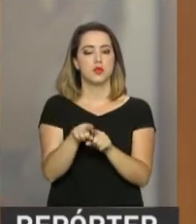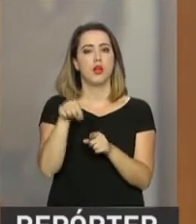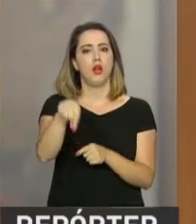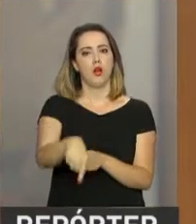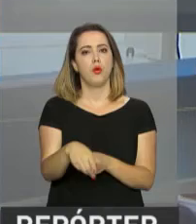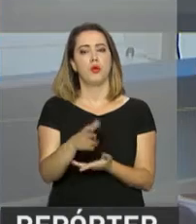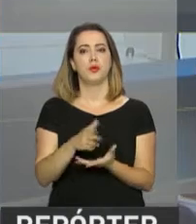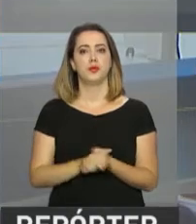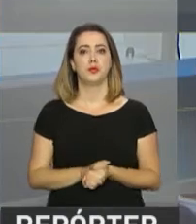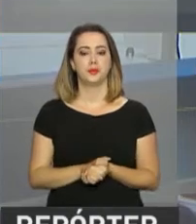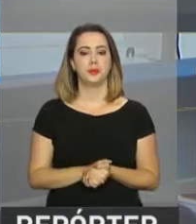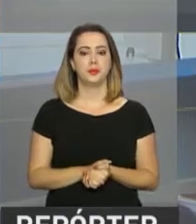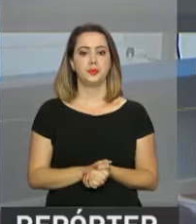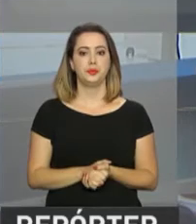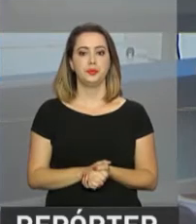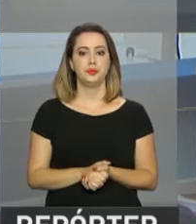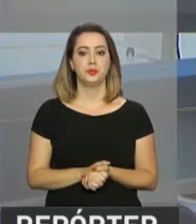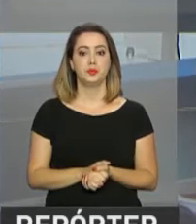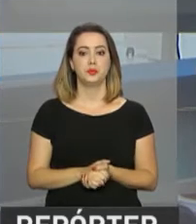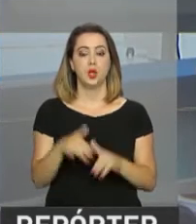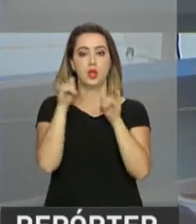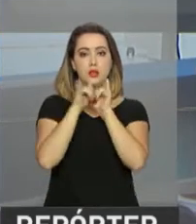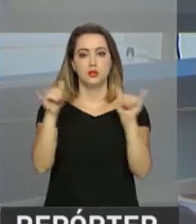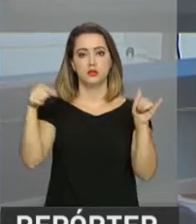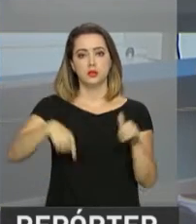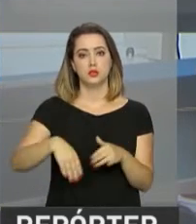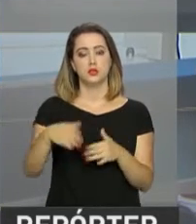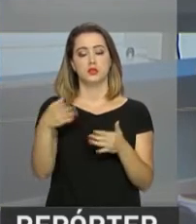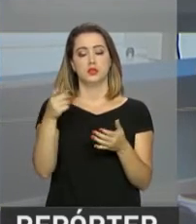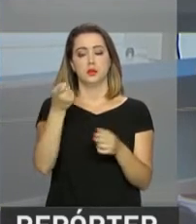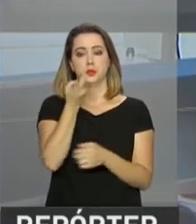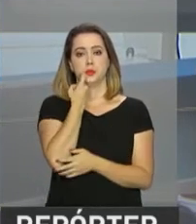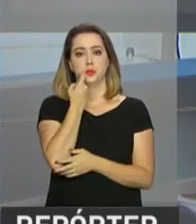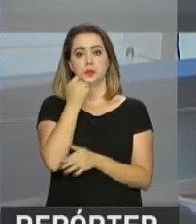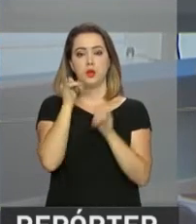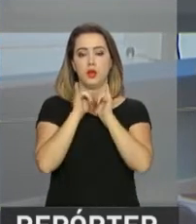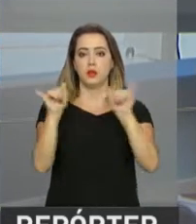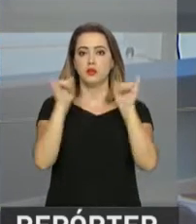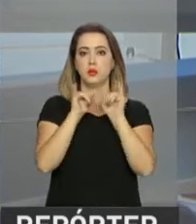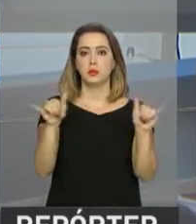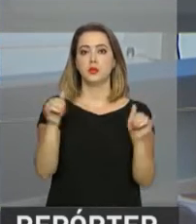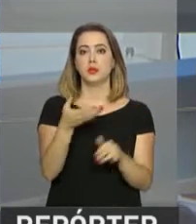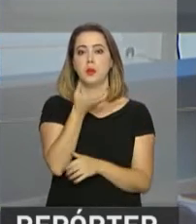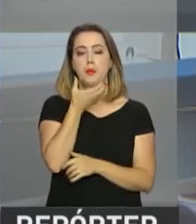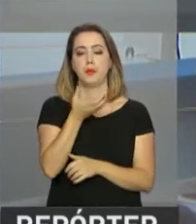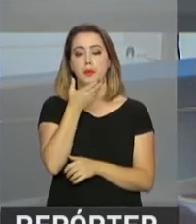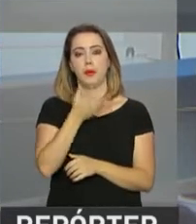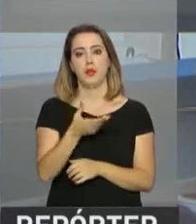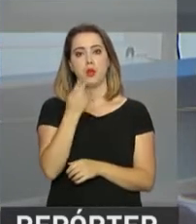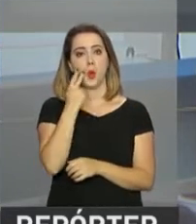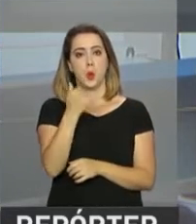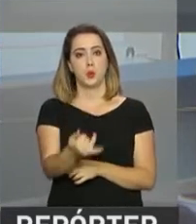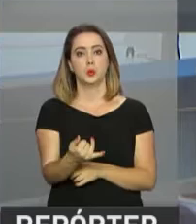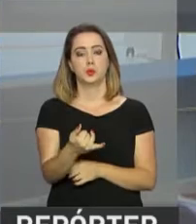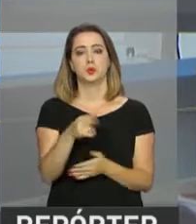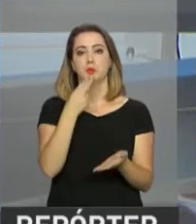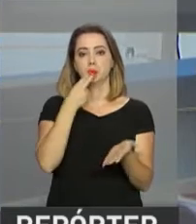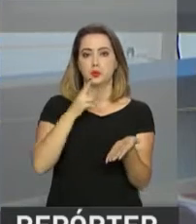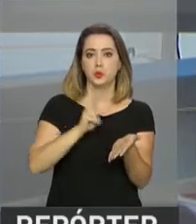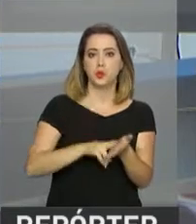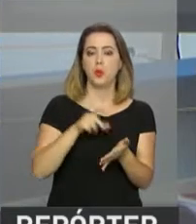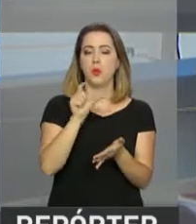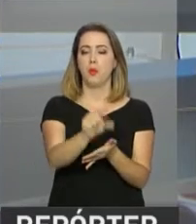13º salário. Foi lançada nesta sexta-feira a campanha de Natal Papai Noel dos Correios. Qualquer pessoa pode